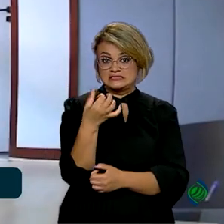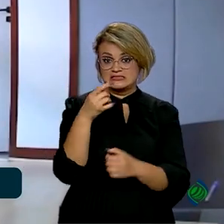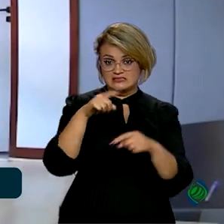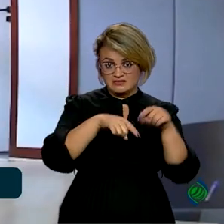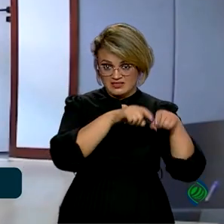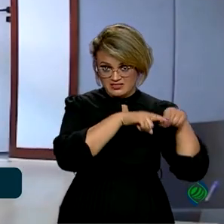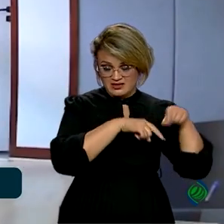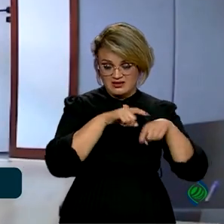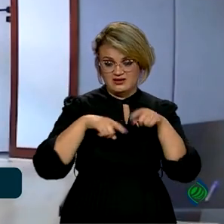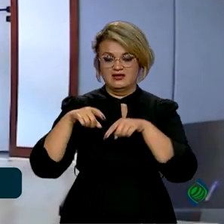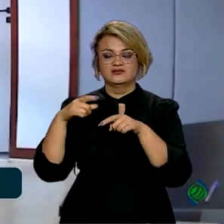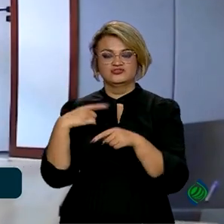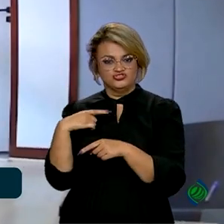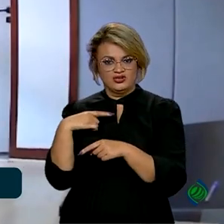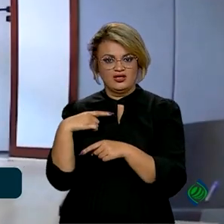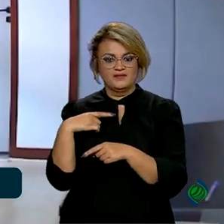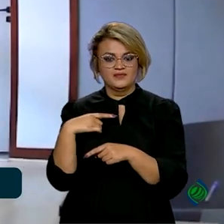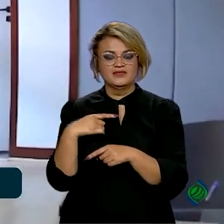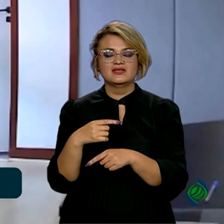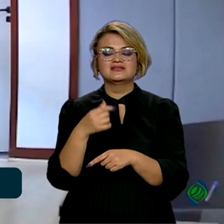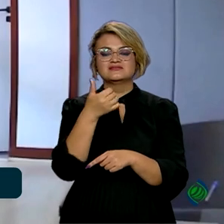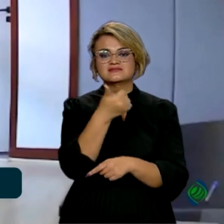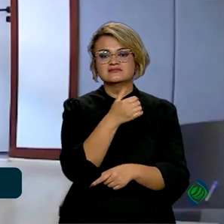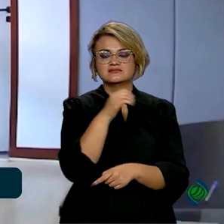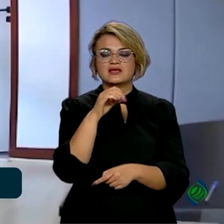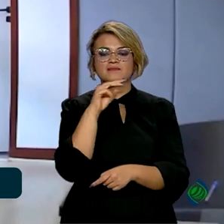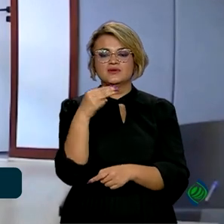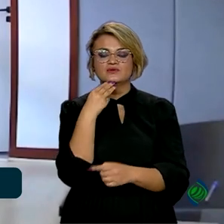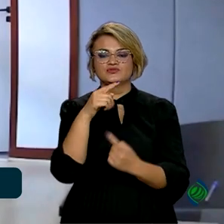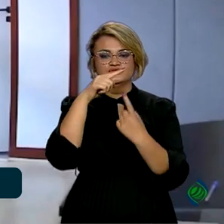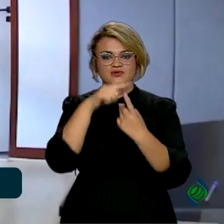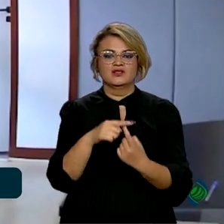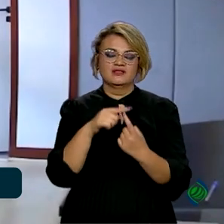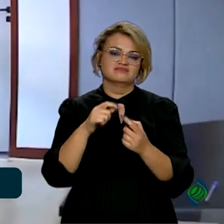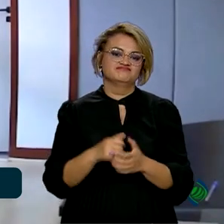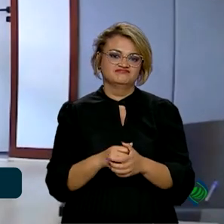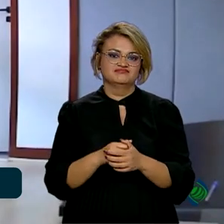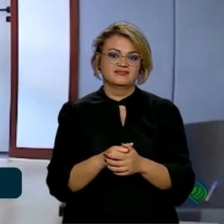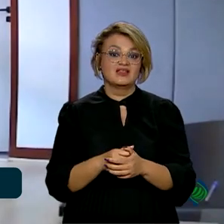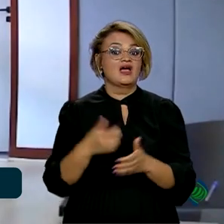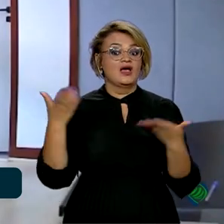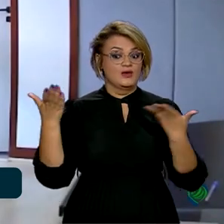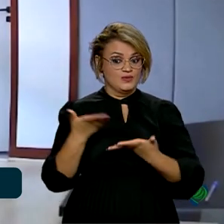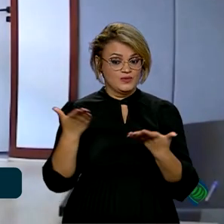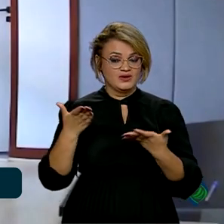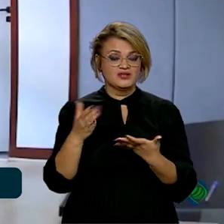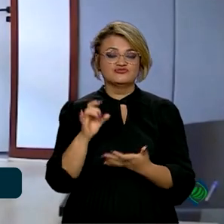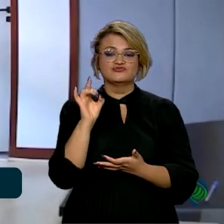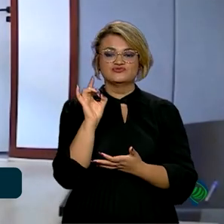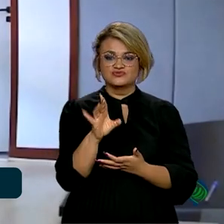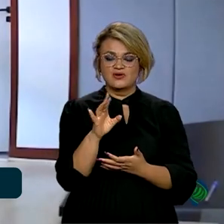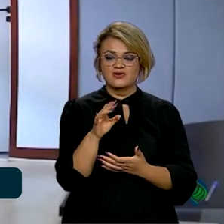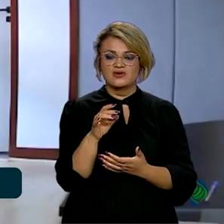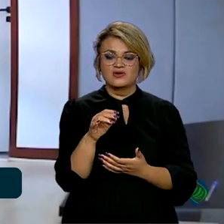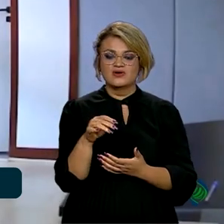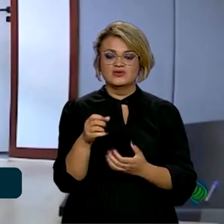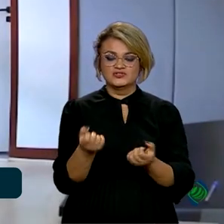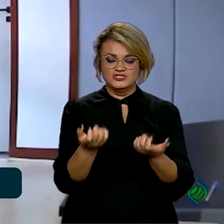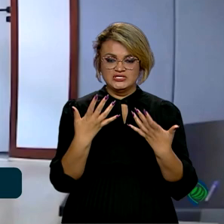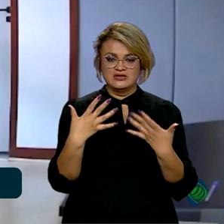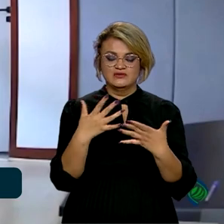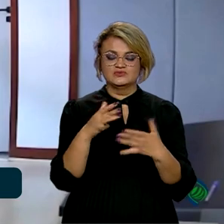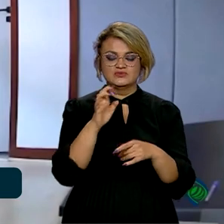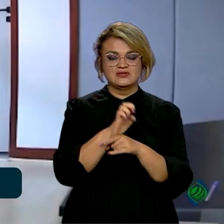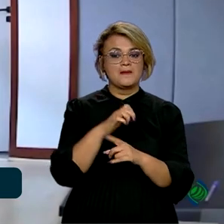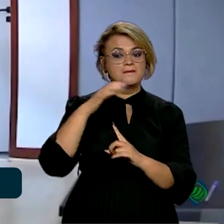que a Conab acompanha, é a de 100 milhões de toneladas. Agora, somente a safra de grãos do estado